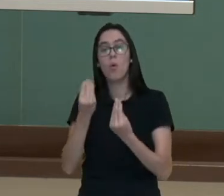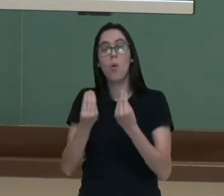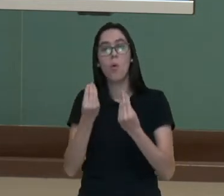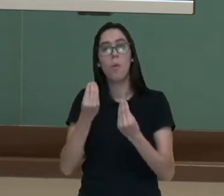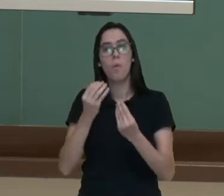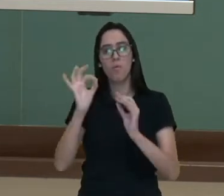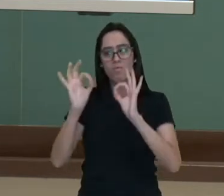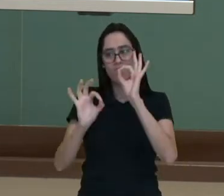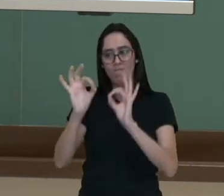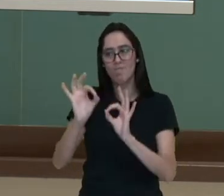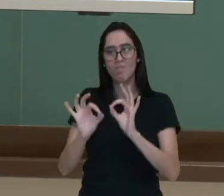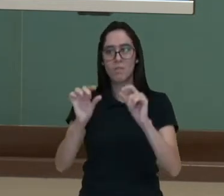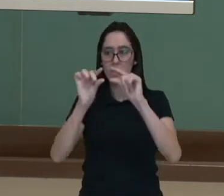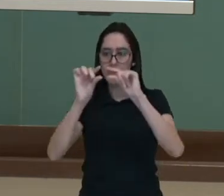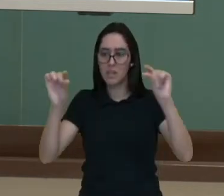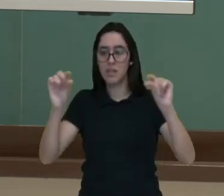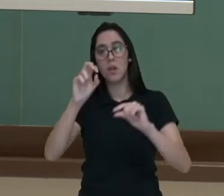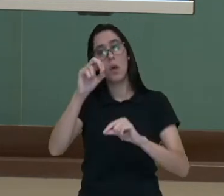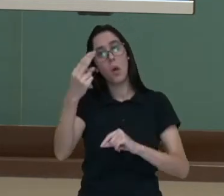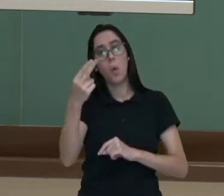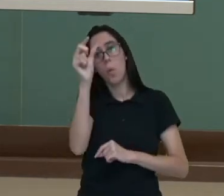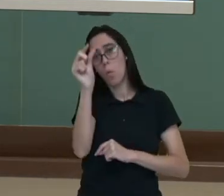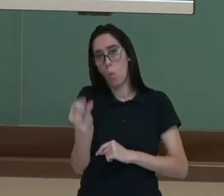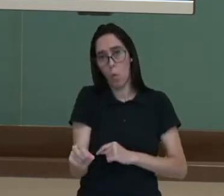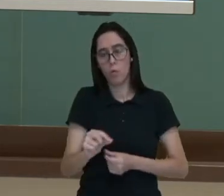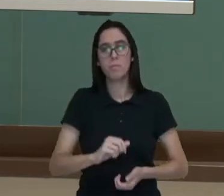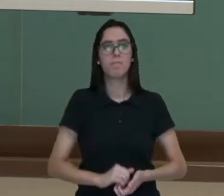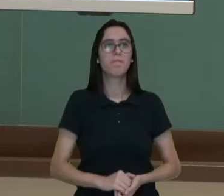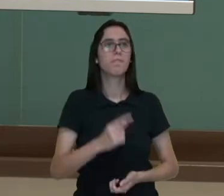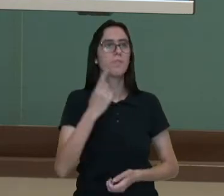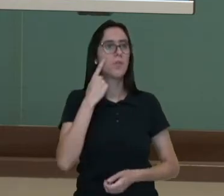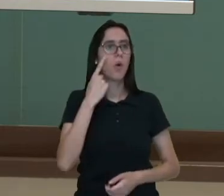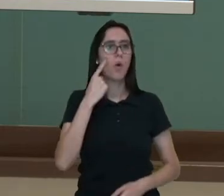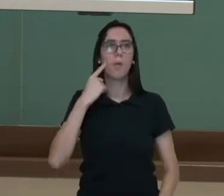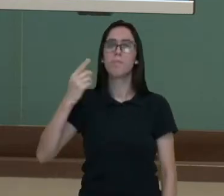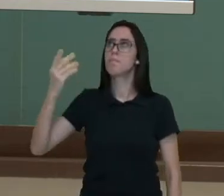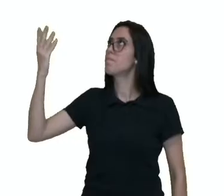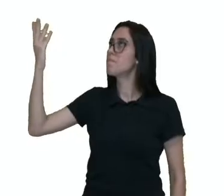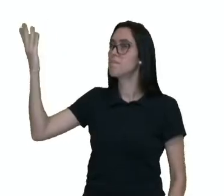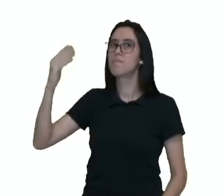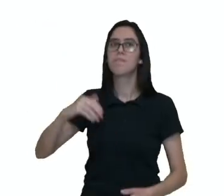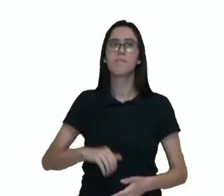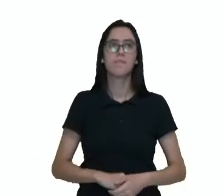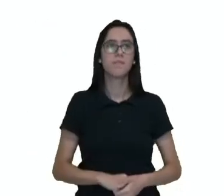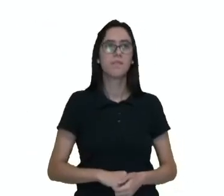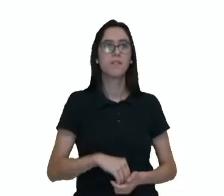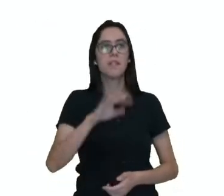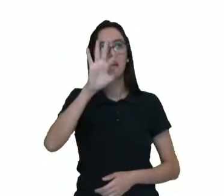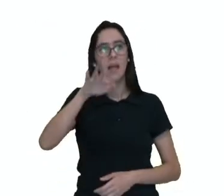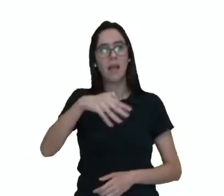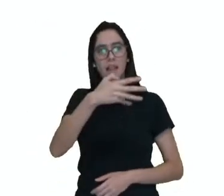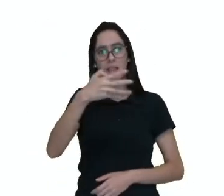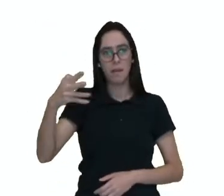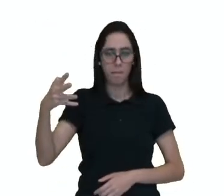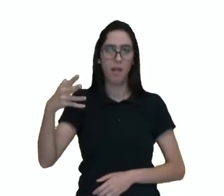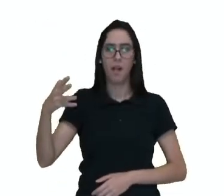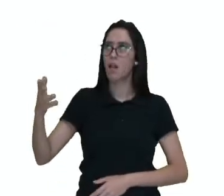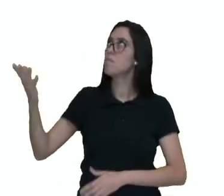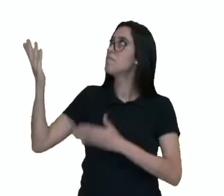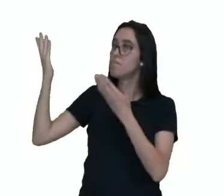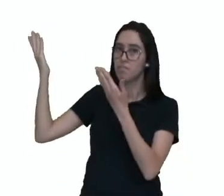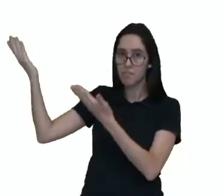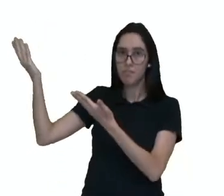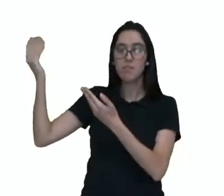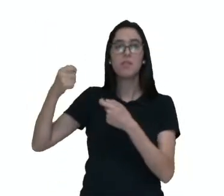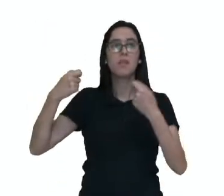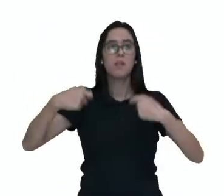ou também numa única coluna, tá bom? Então, veja aqui comigo, olha só, quando a gente tem uma tabela, ela tem esse formato, né? Aí a gente